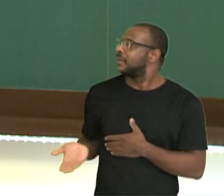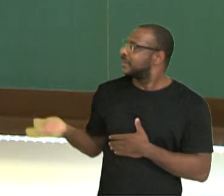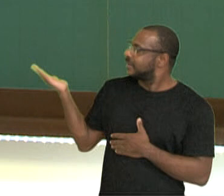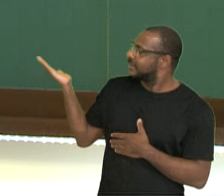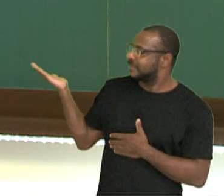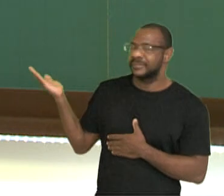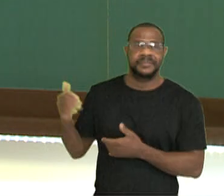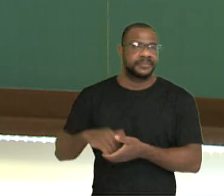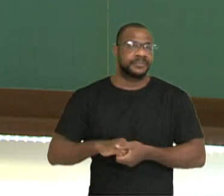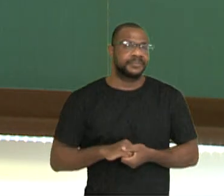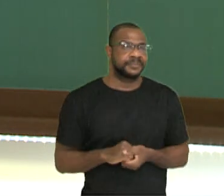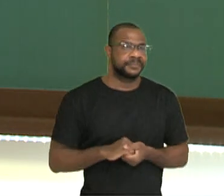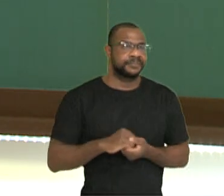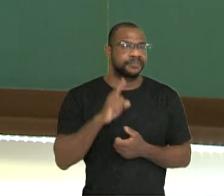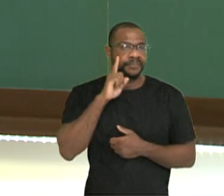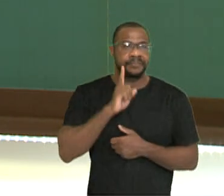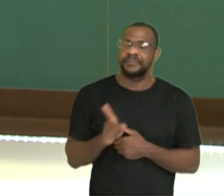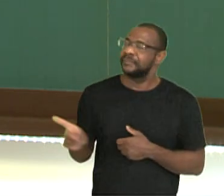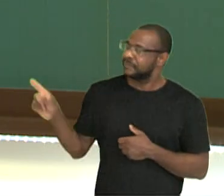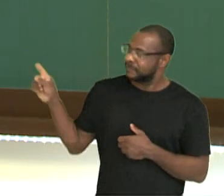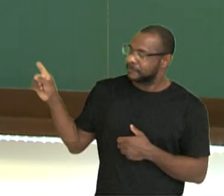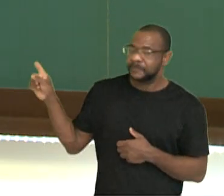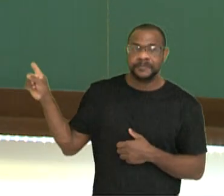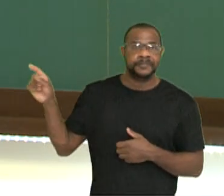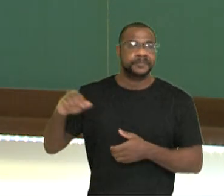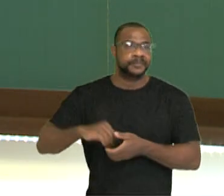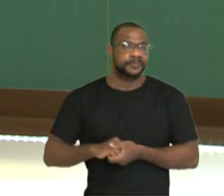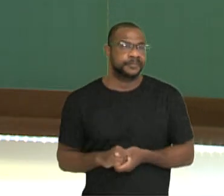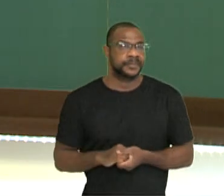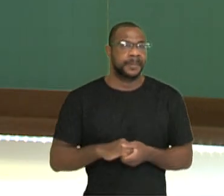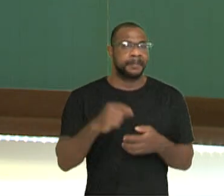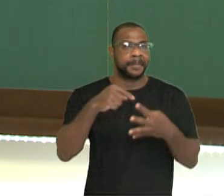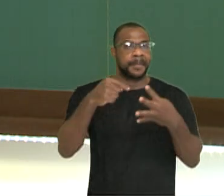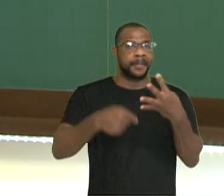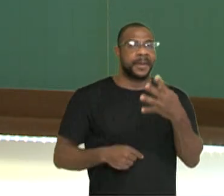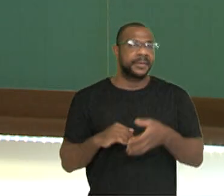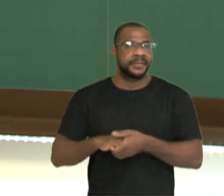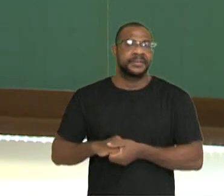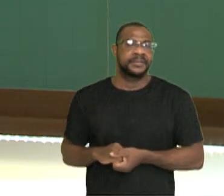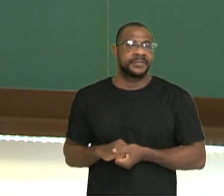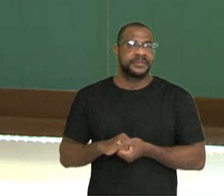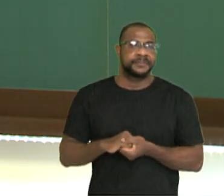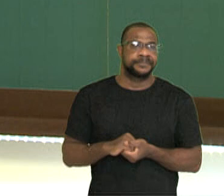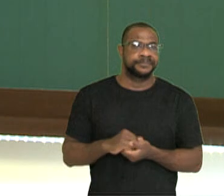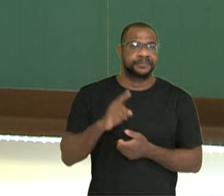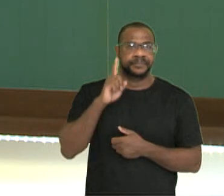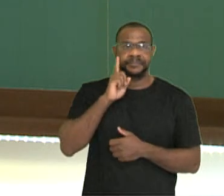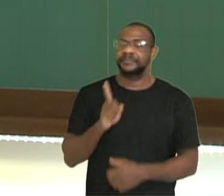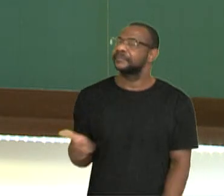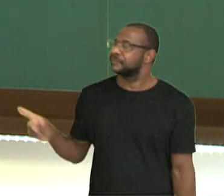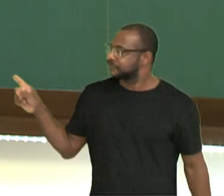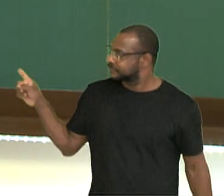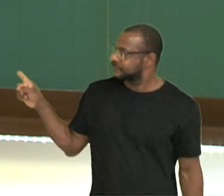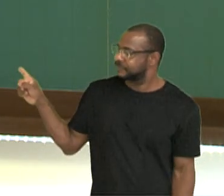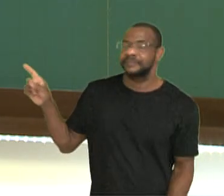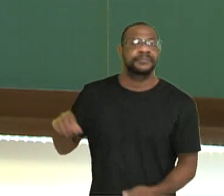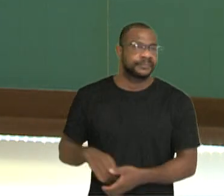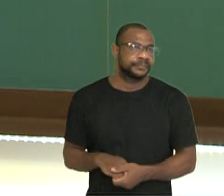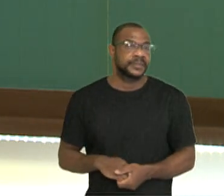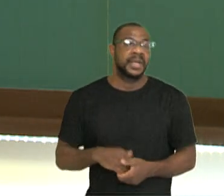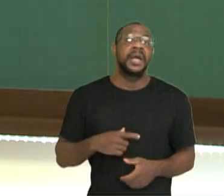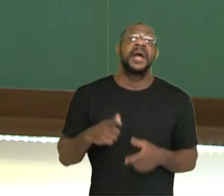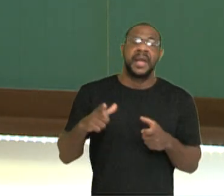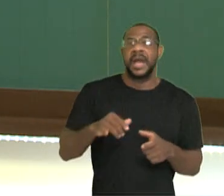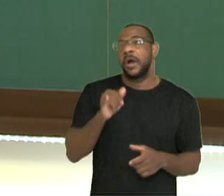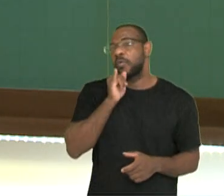Alagoas, Olho d'Água Grande também em Alagoas, e Mataracá na Paraíba. Então, são